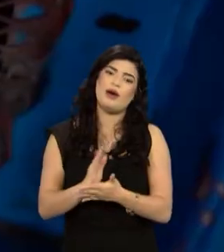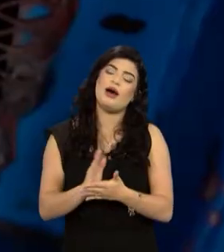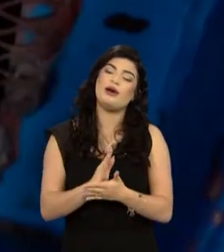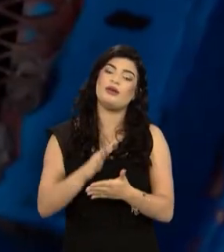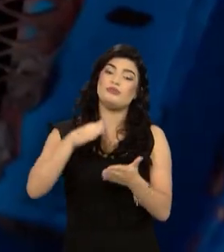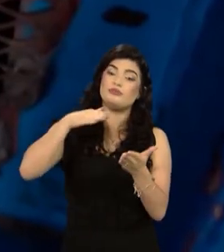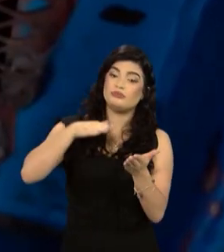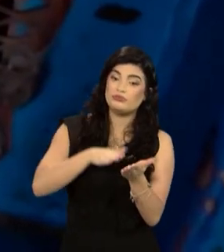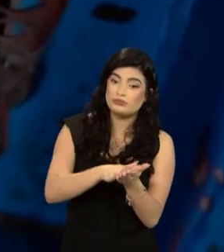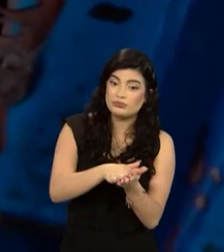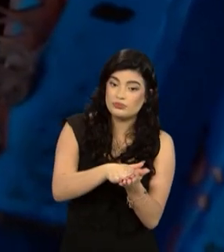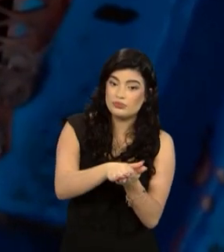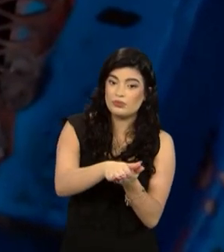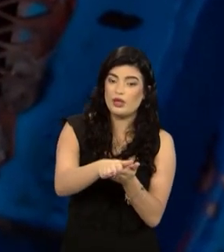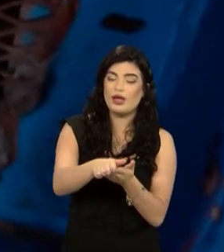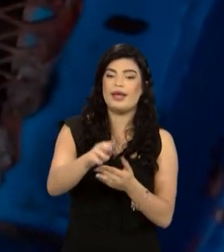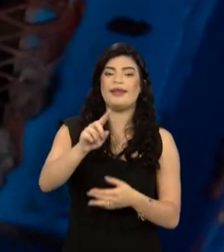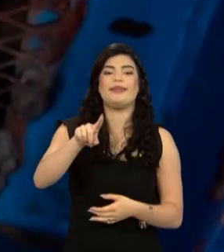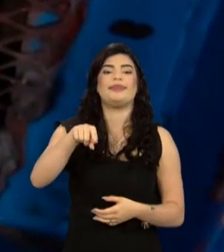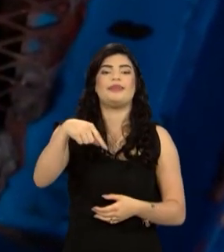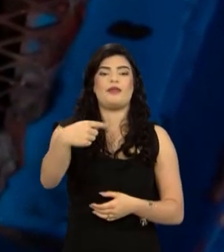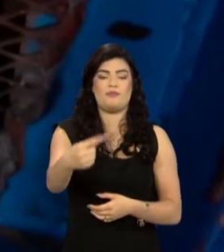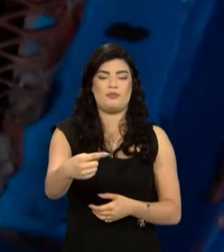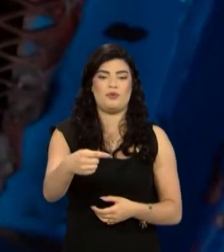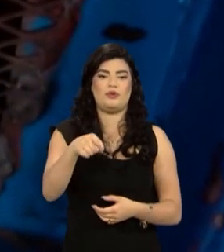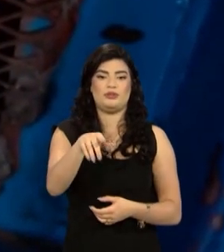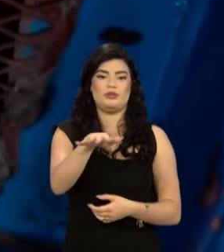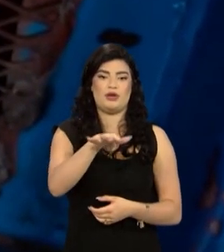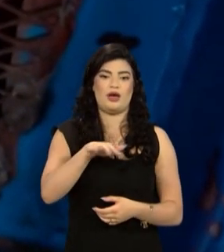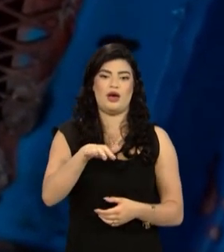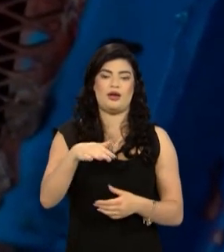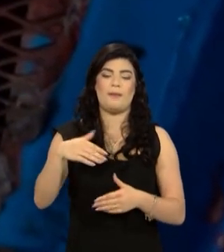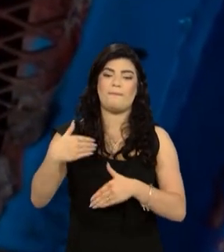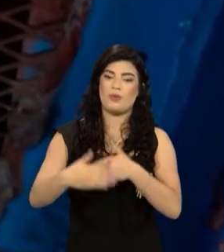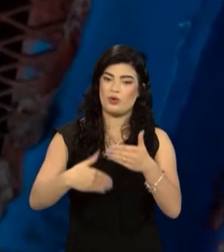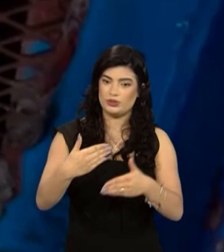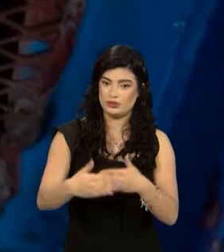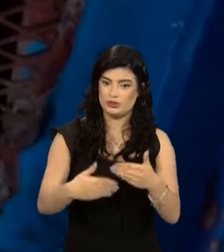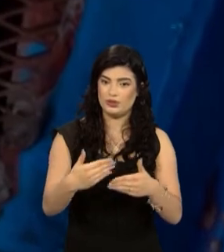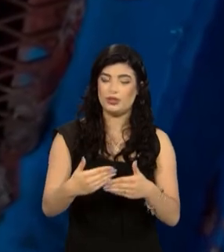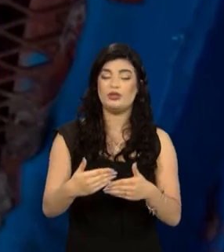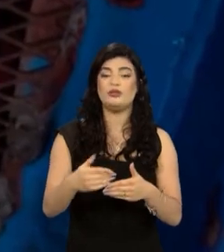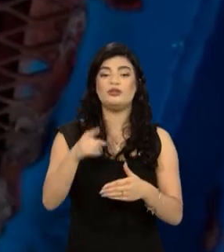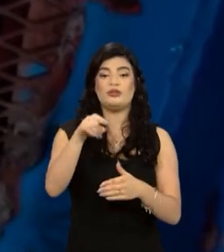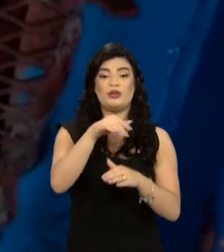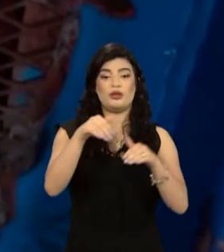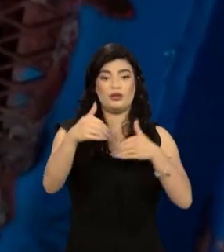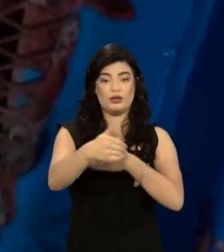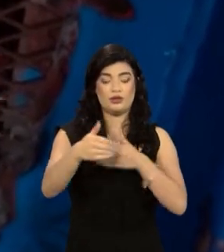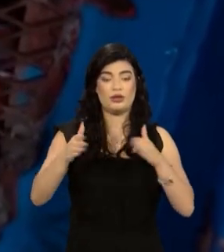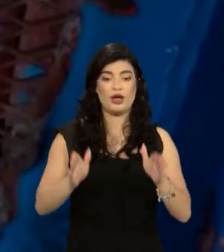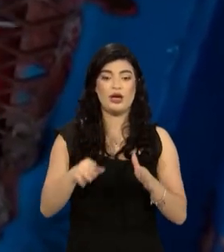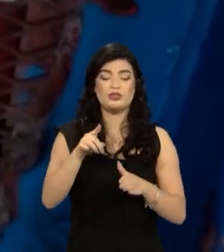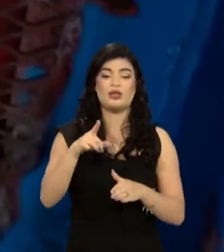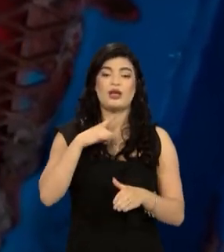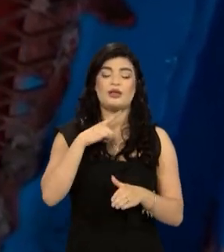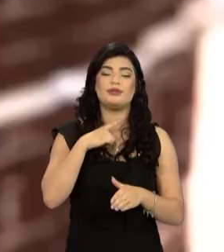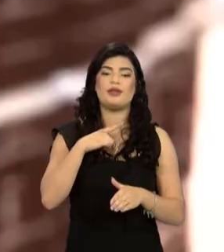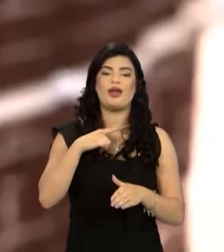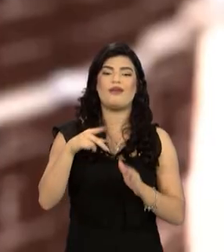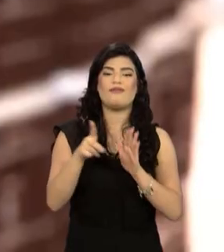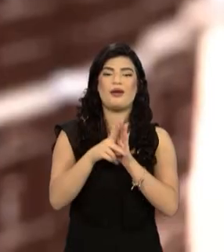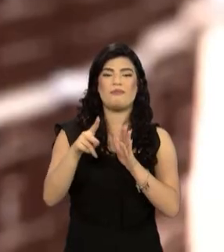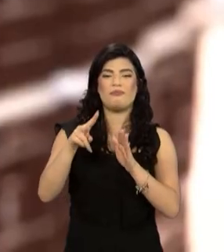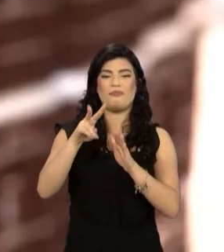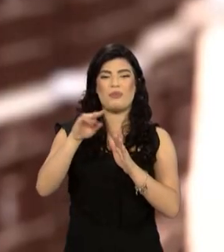prensado e depois destinado para reprocesso. A caixa é um exemplo, que a caixa onde vem as gaiolas,